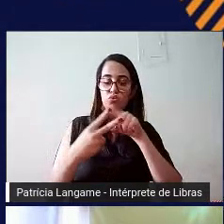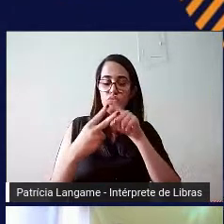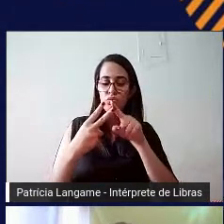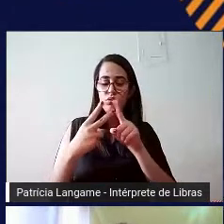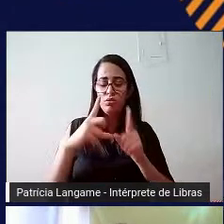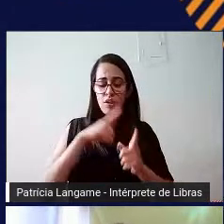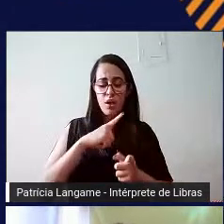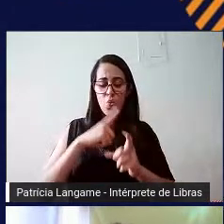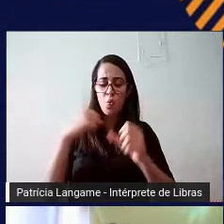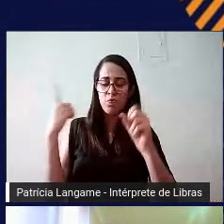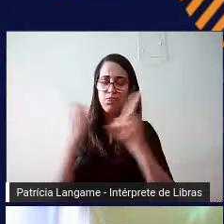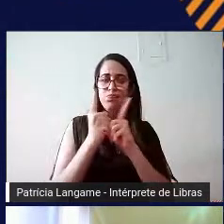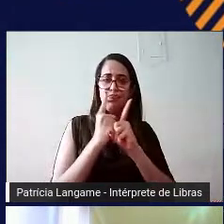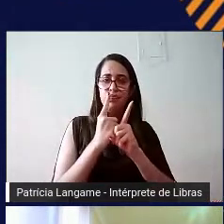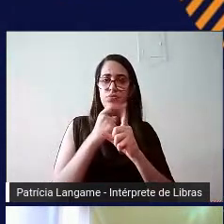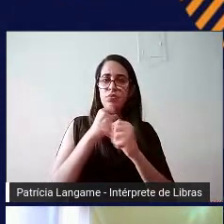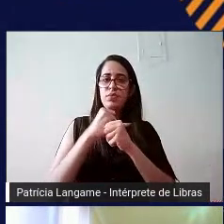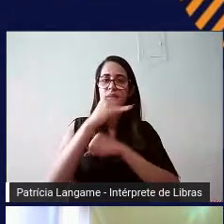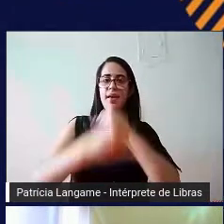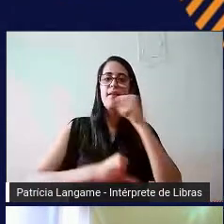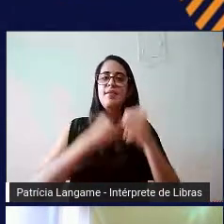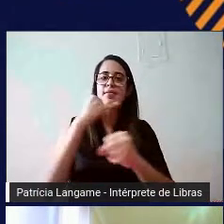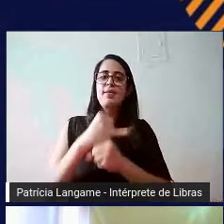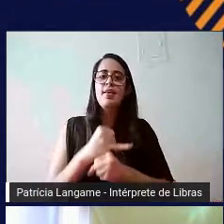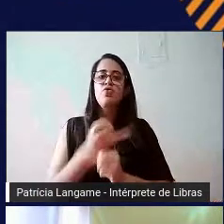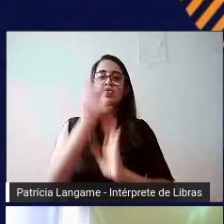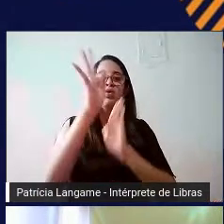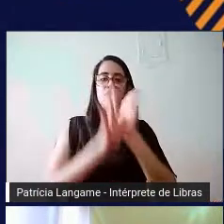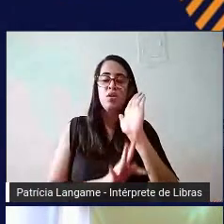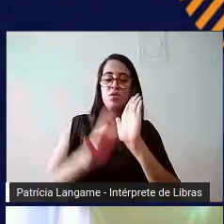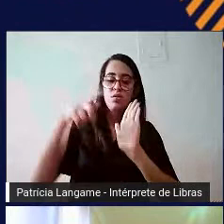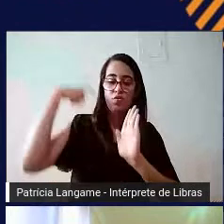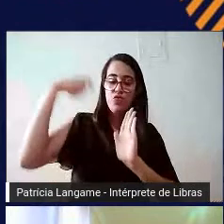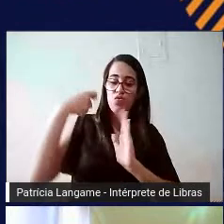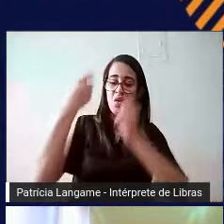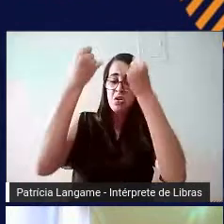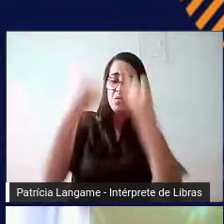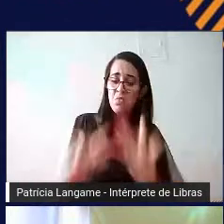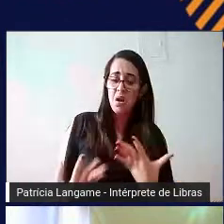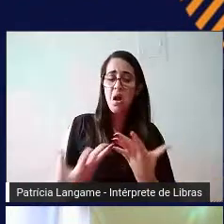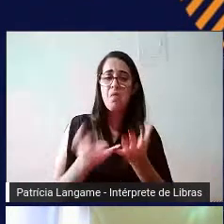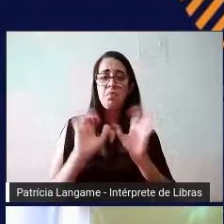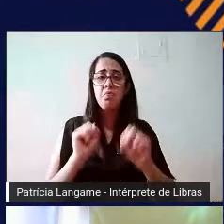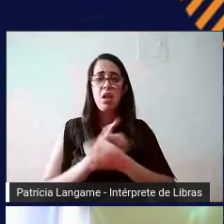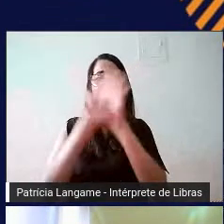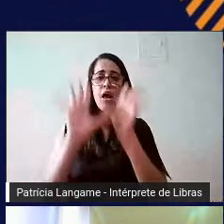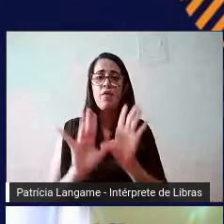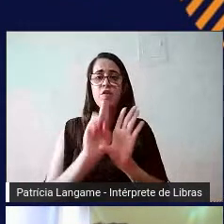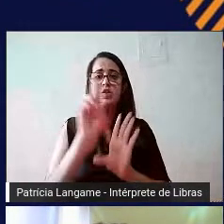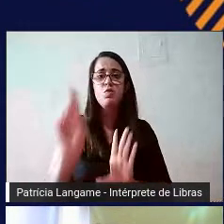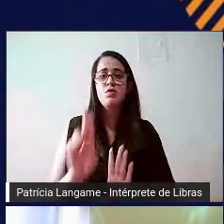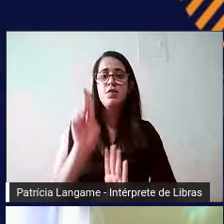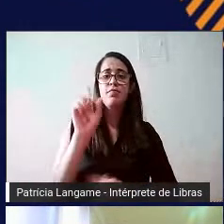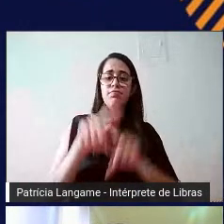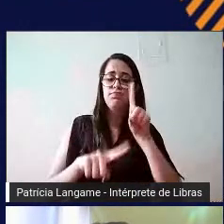internet textos e vídeos que vão te explicar bem direitinho como é que você usa esses recursos, porque tem movimentos que você precisa